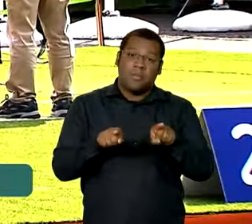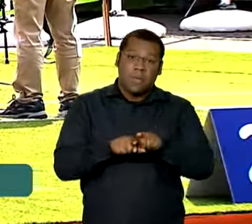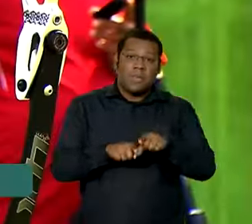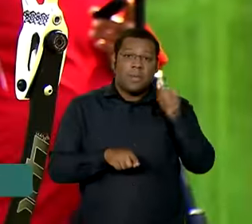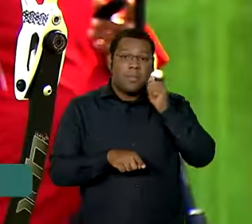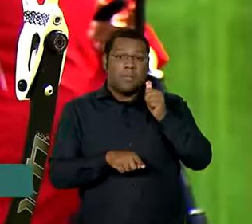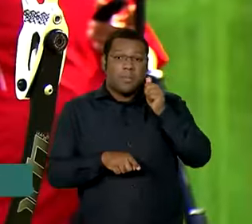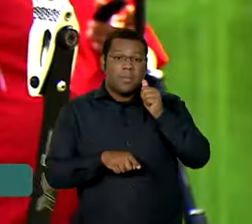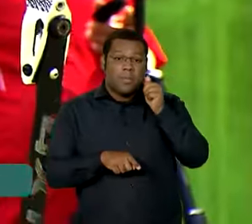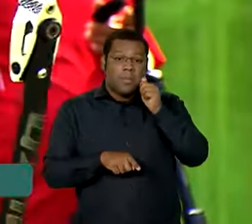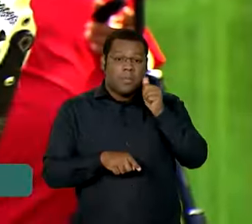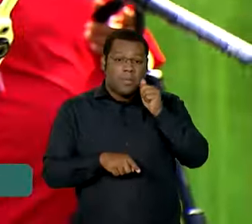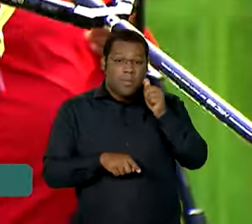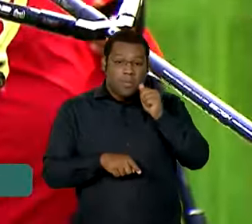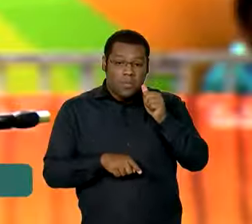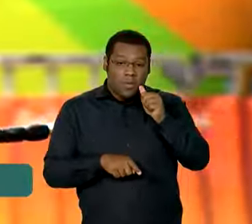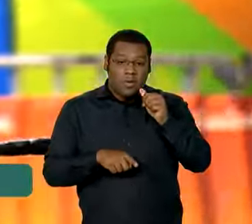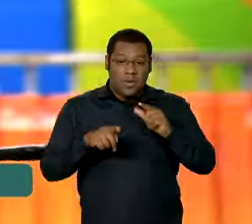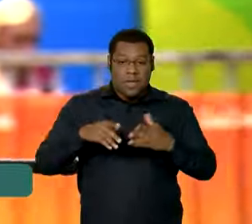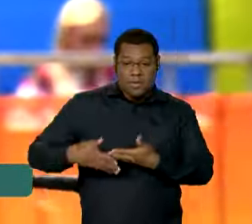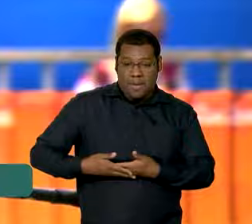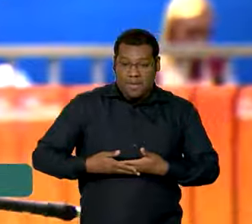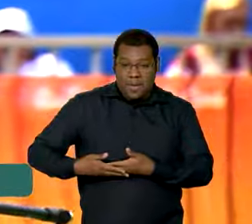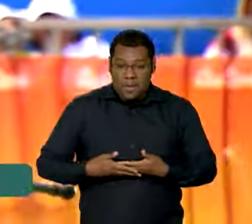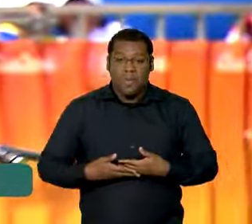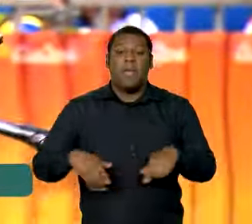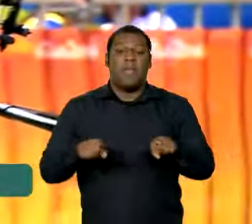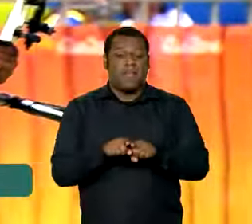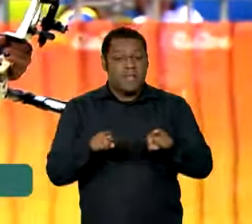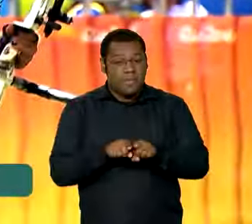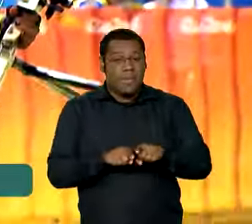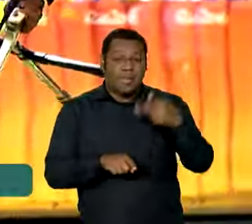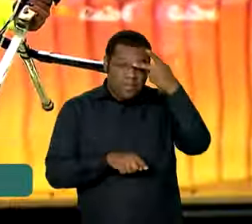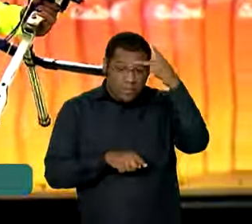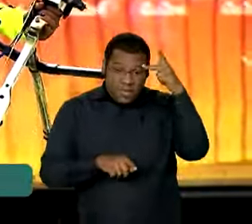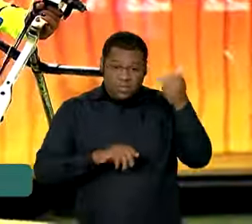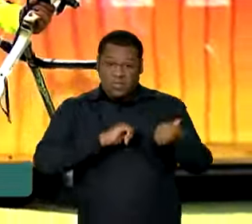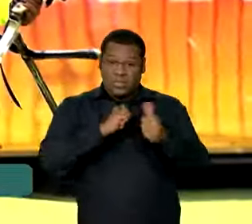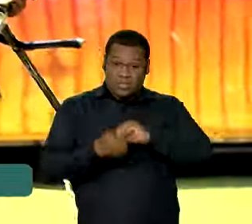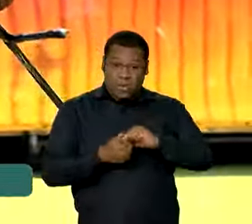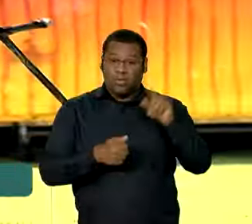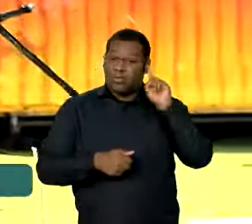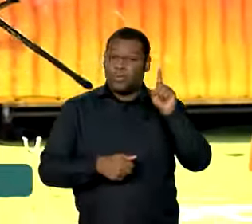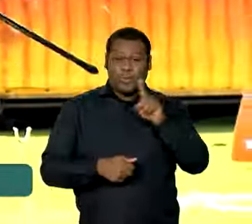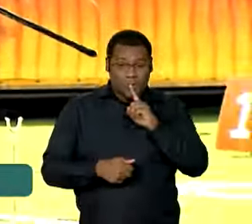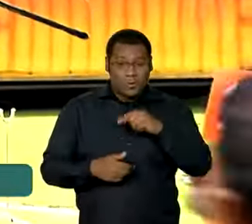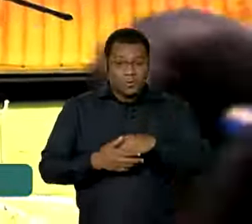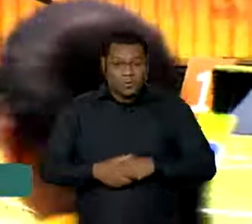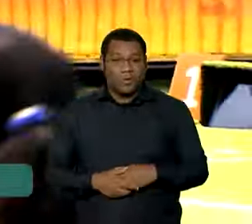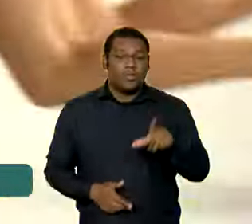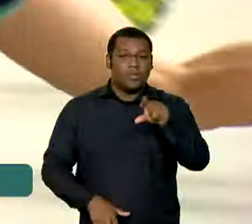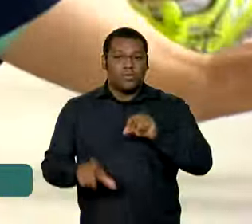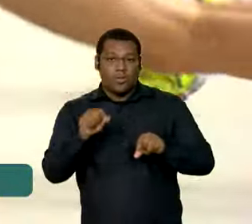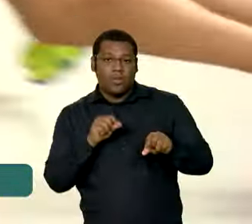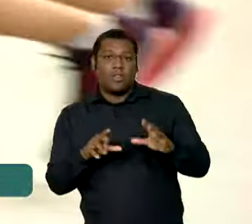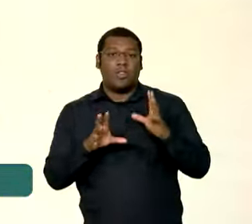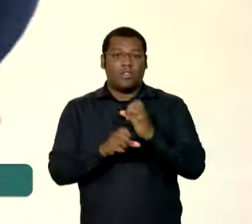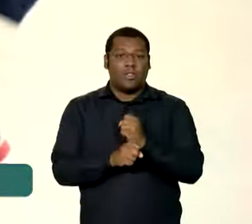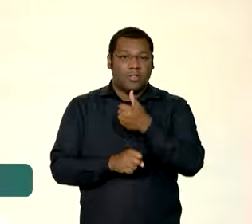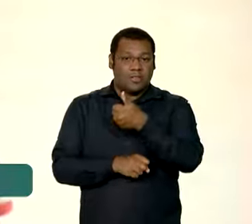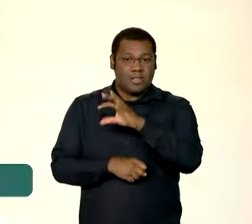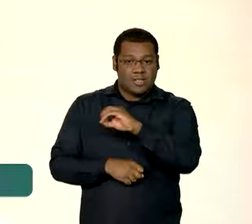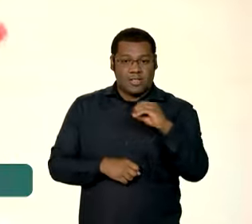e guias, pilotos e auxiliares do esporte paralímpico. Foram selecionados 104 atletas de esportes